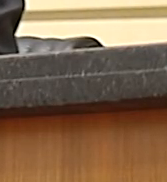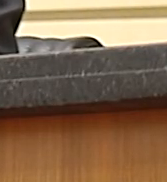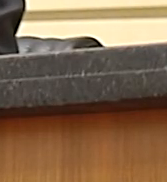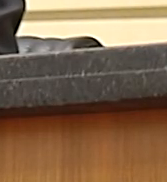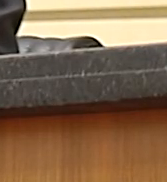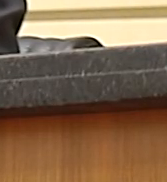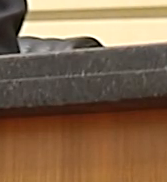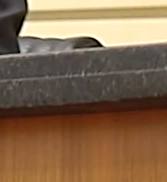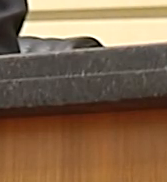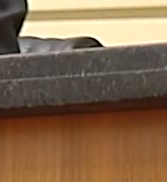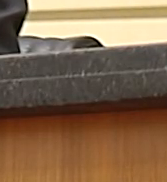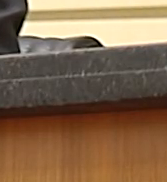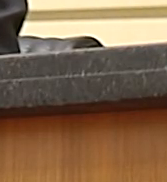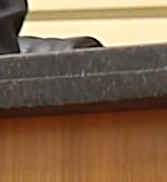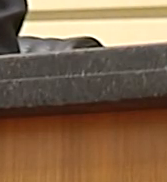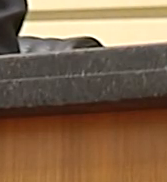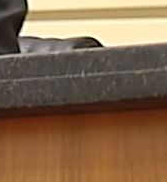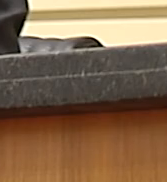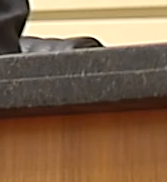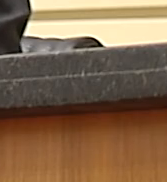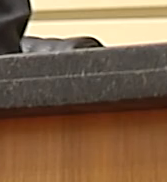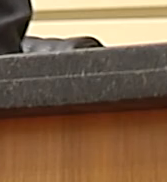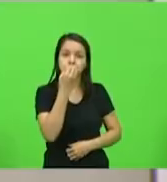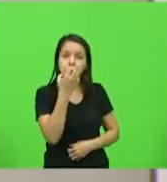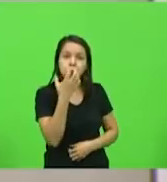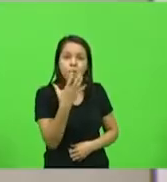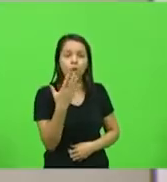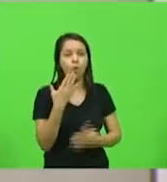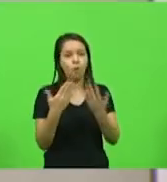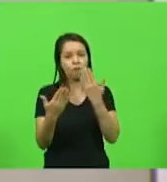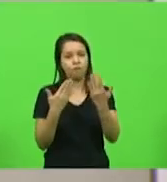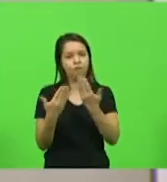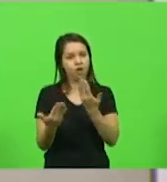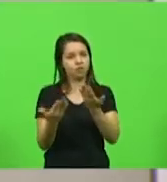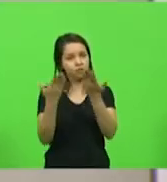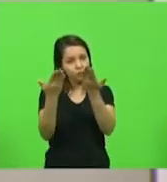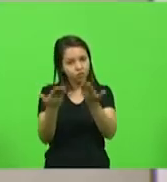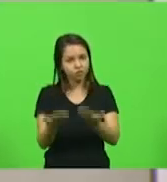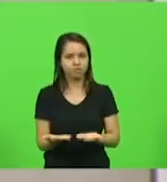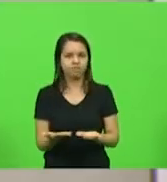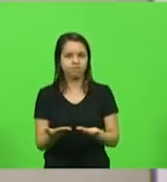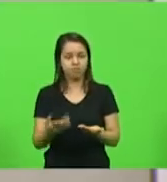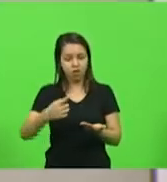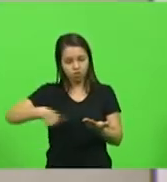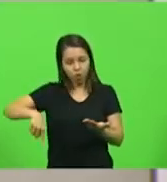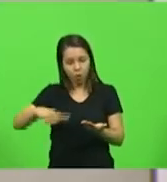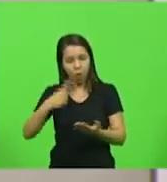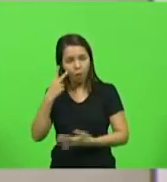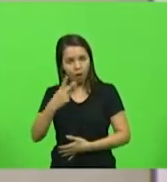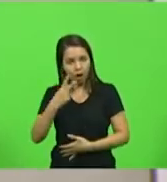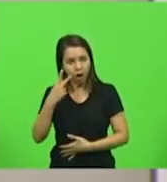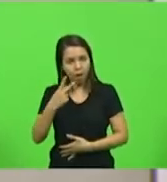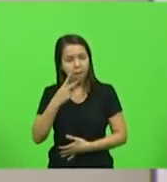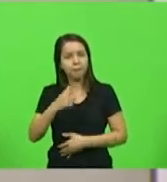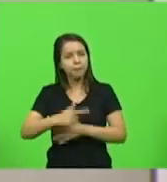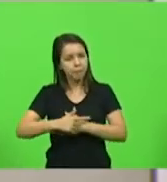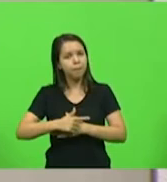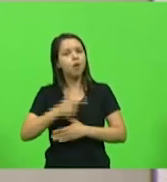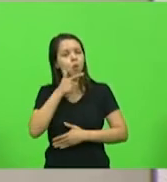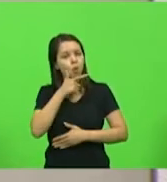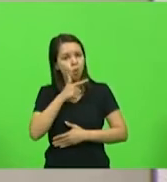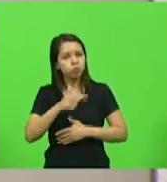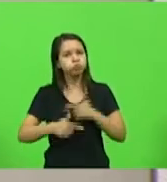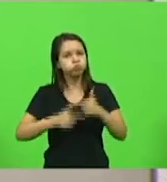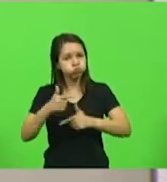a importância do trabalho integrado entre os poderes. O parlamento fez a sua parte juntamente com todos os poderes do